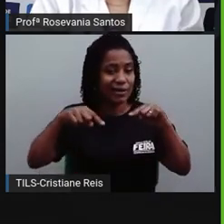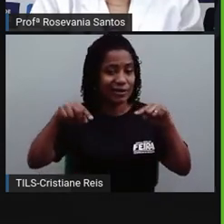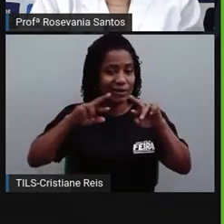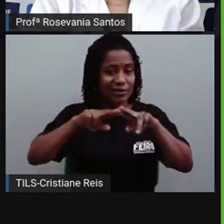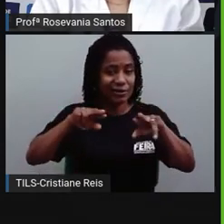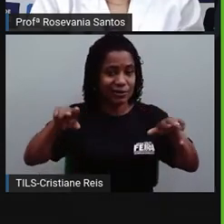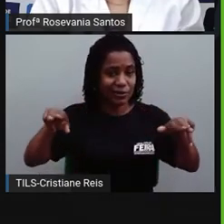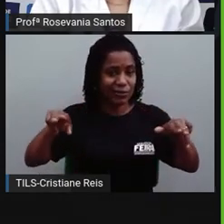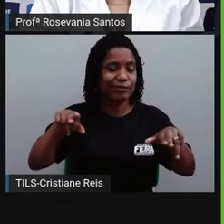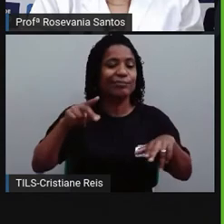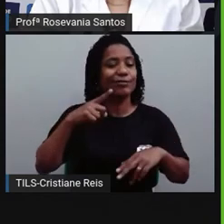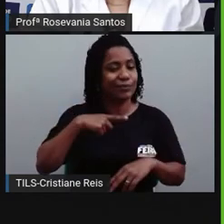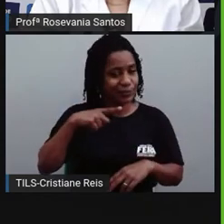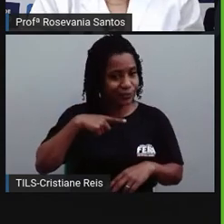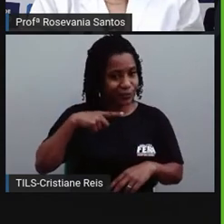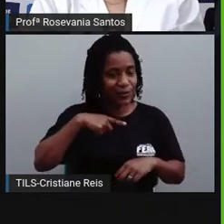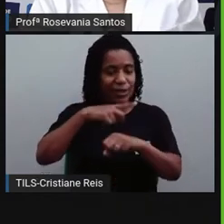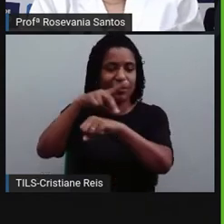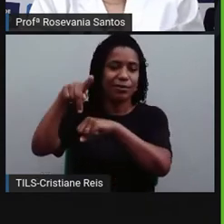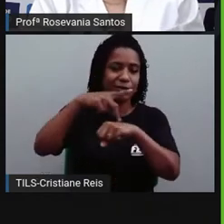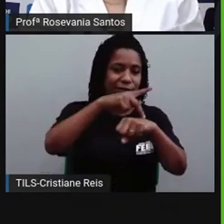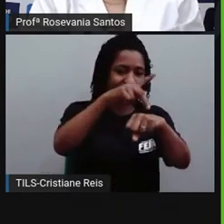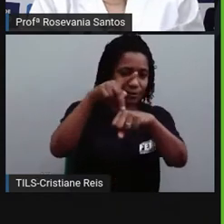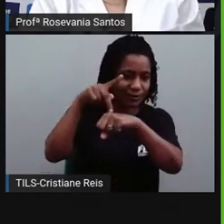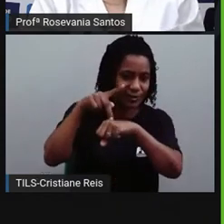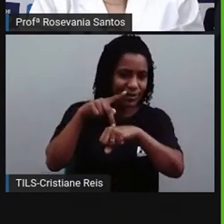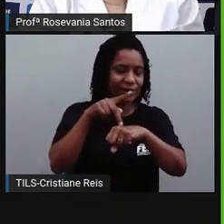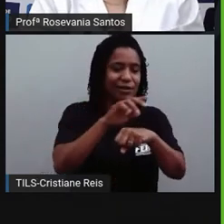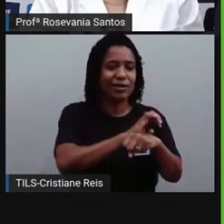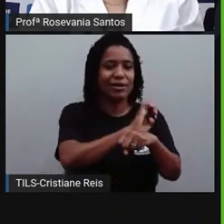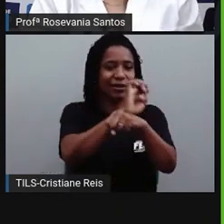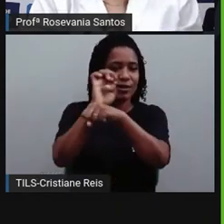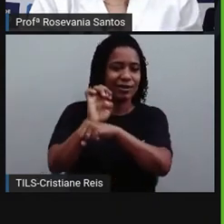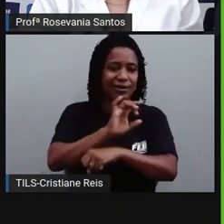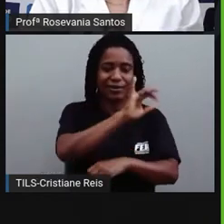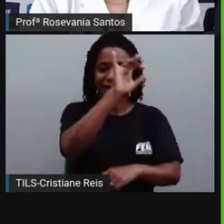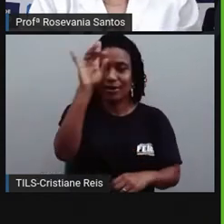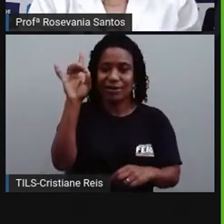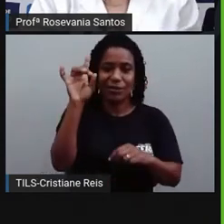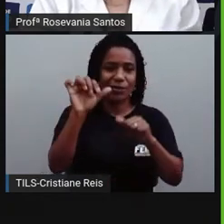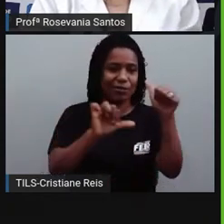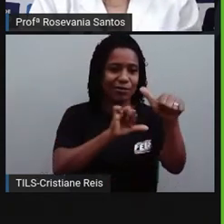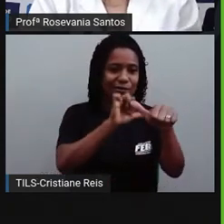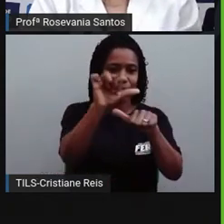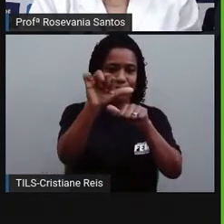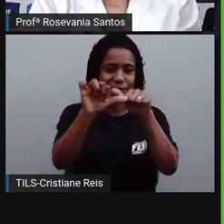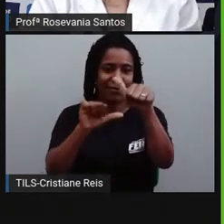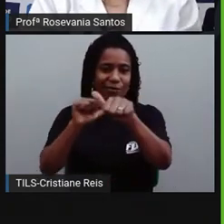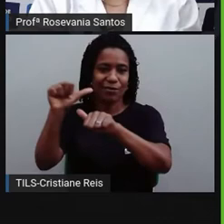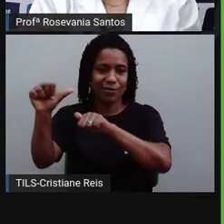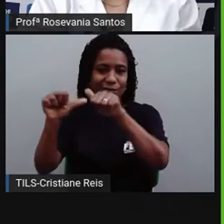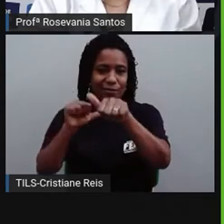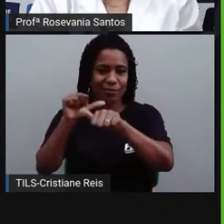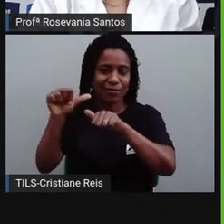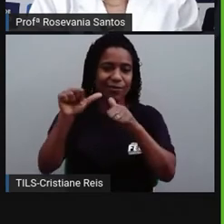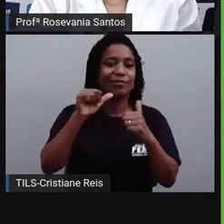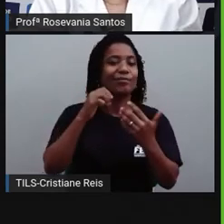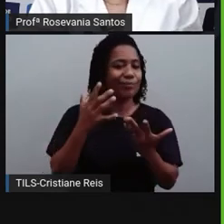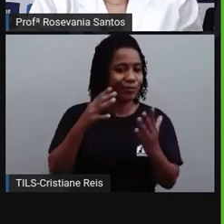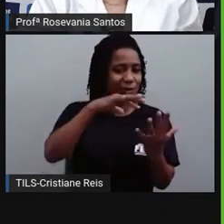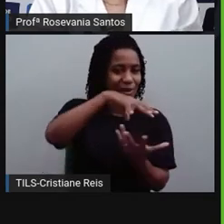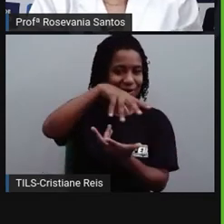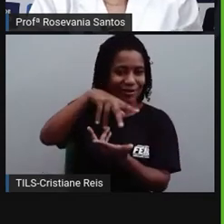prático que os países, os estados, eles dão um ajustezinho para o seu país não ficar